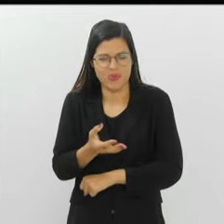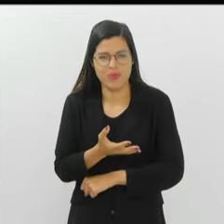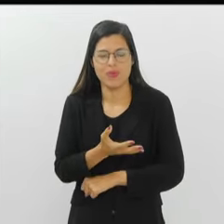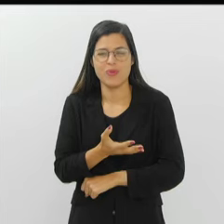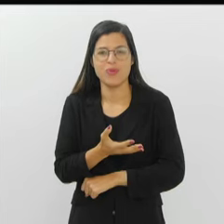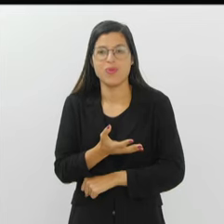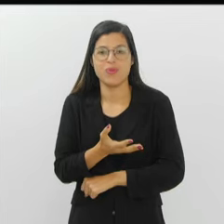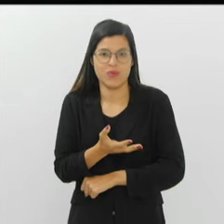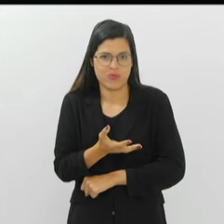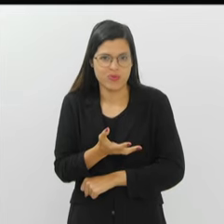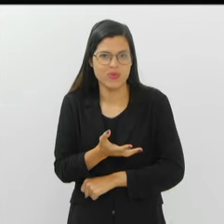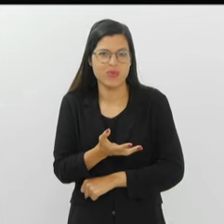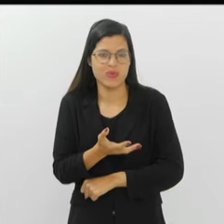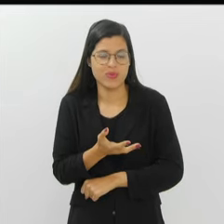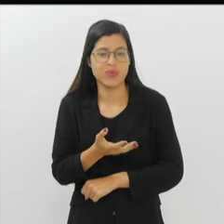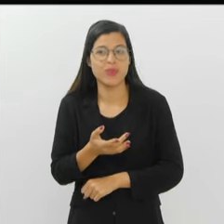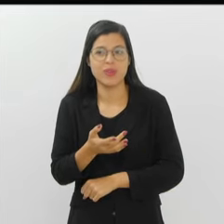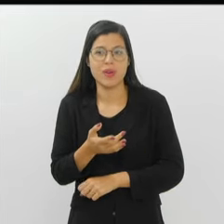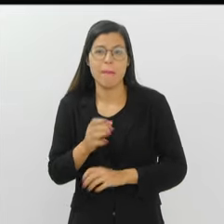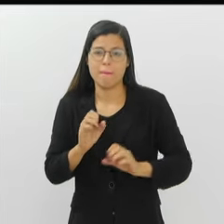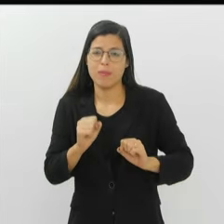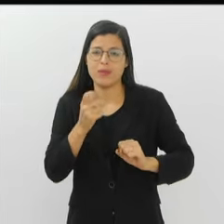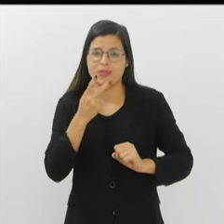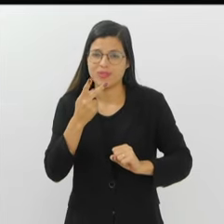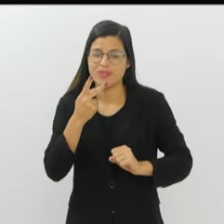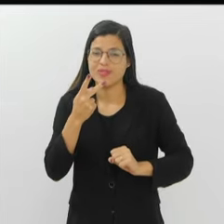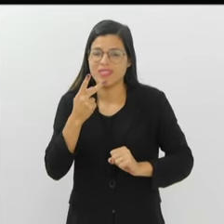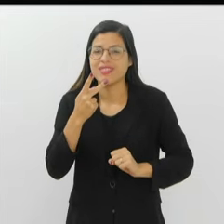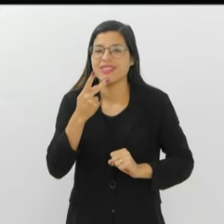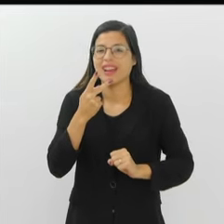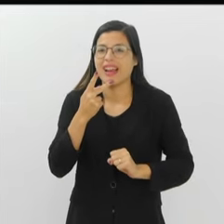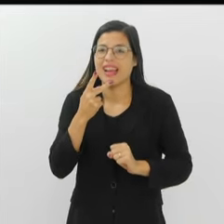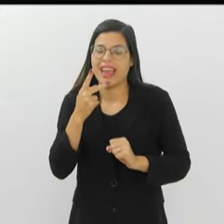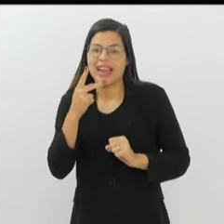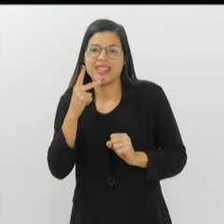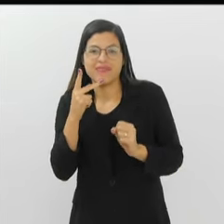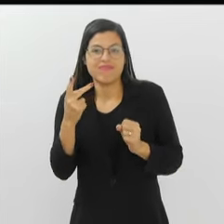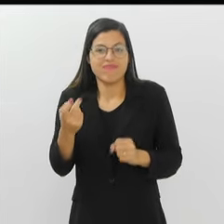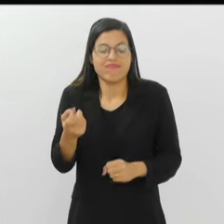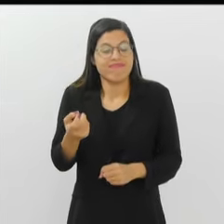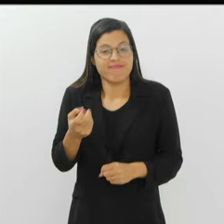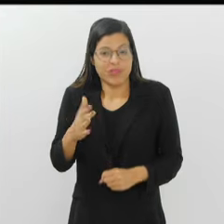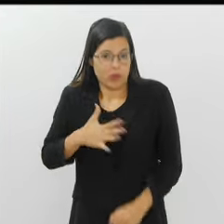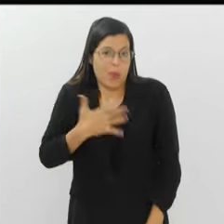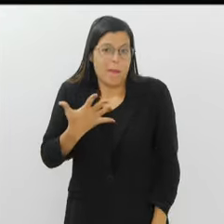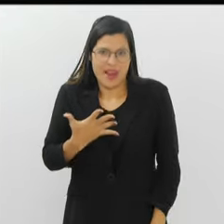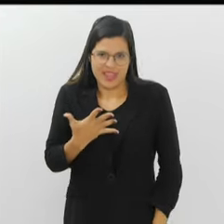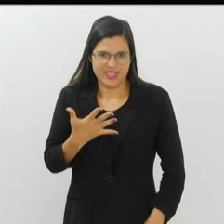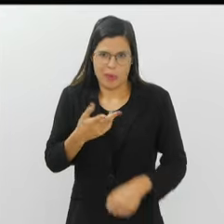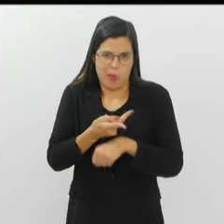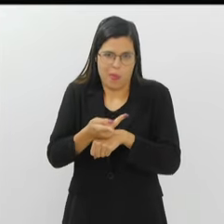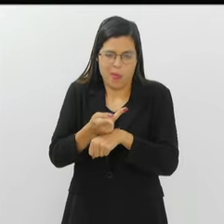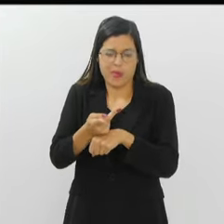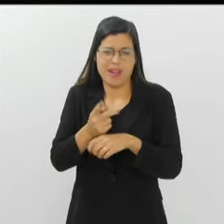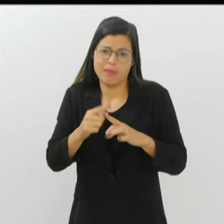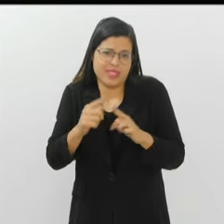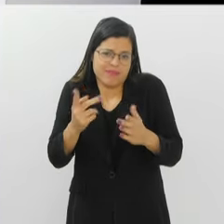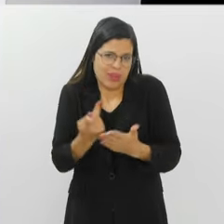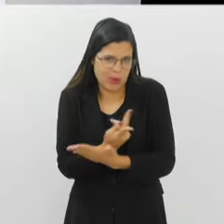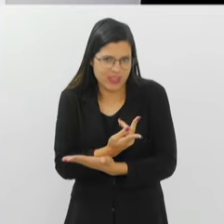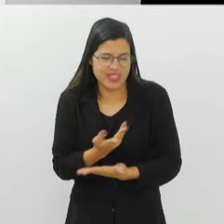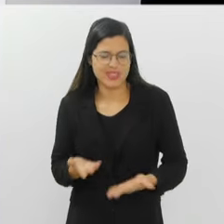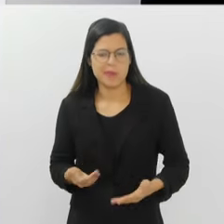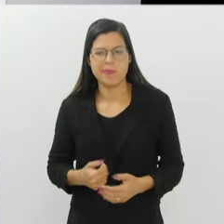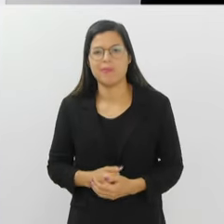novo e até, eu posso até dizer inusitado na minha trajetória, porque não é algo que eu buscava, mas aconteceu. Estamos aí.